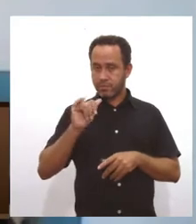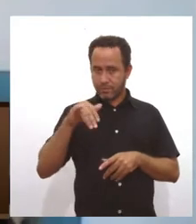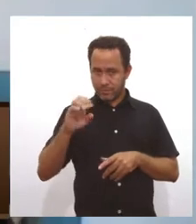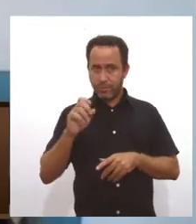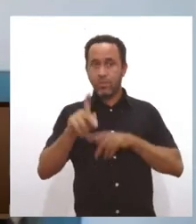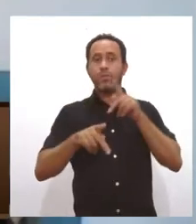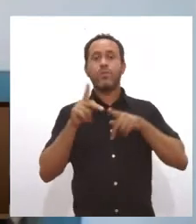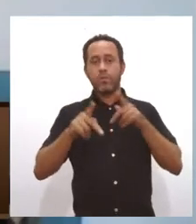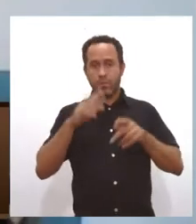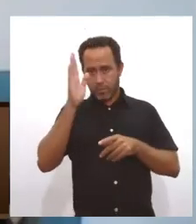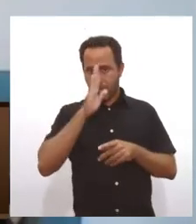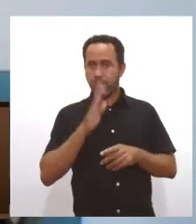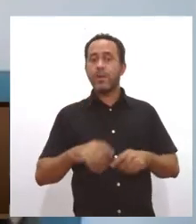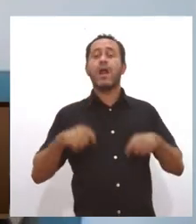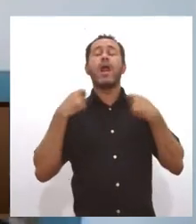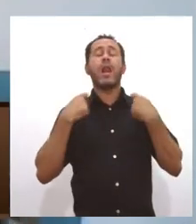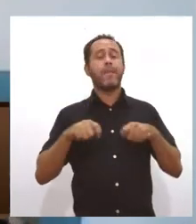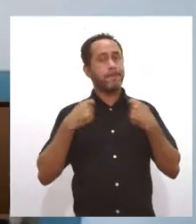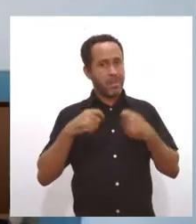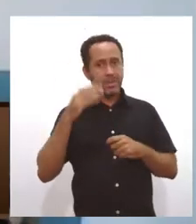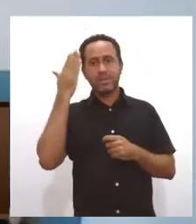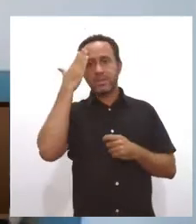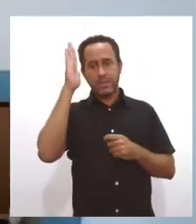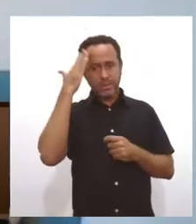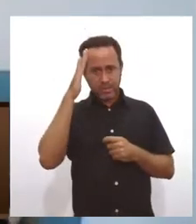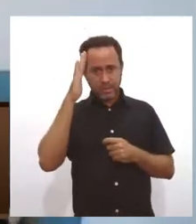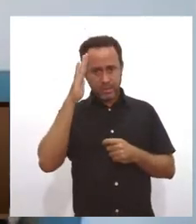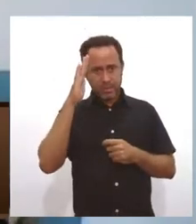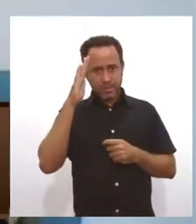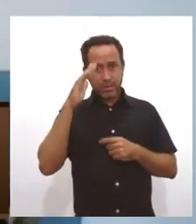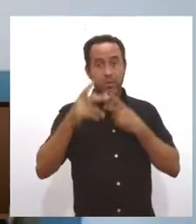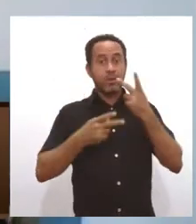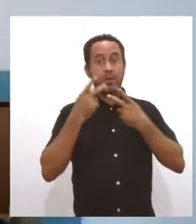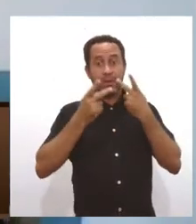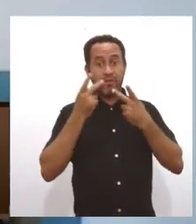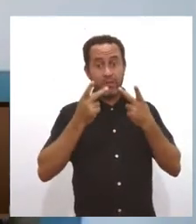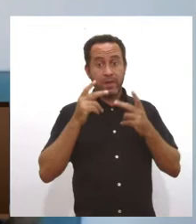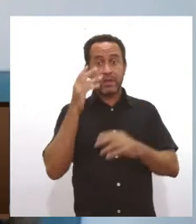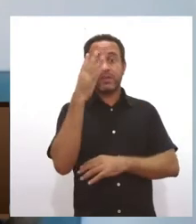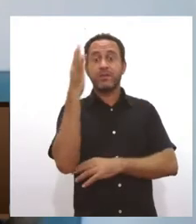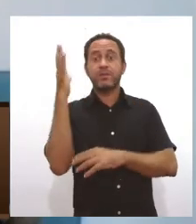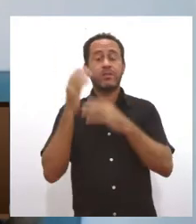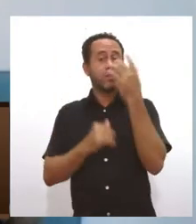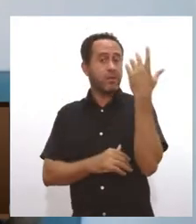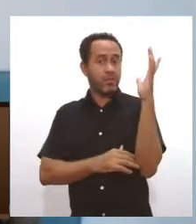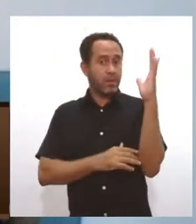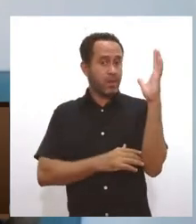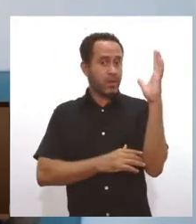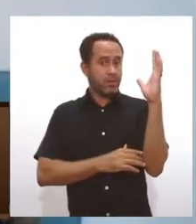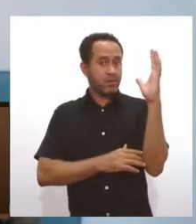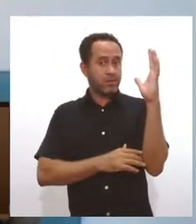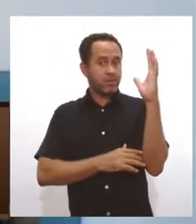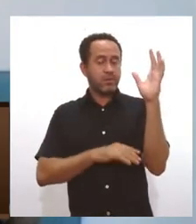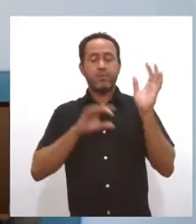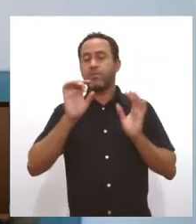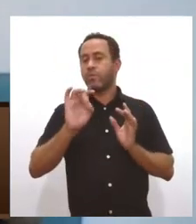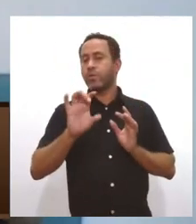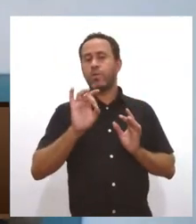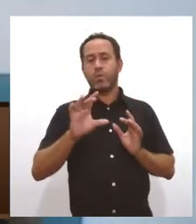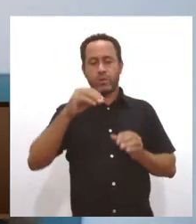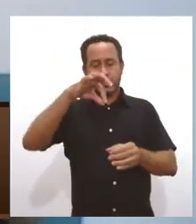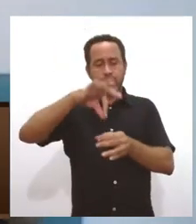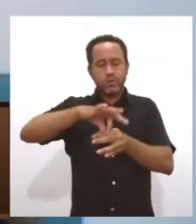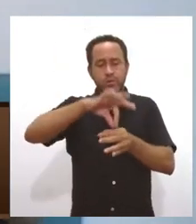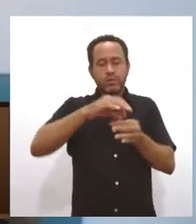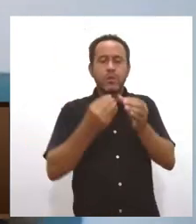brasileira, ela precisa ter esse entendimento de que, quando estamos falando em questões ambientais, Não estamos falando só do plantiozinho de